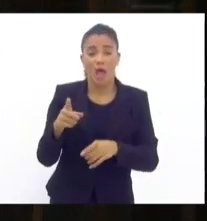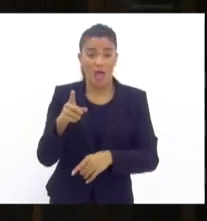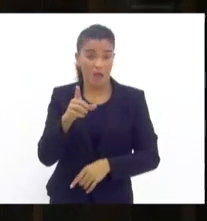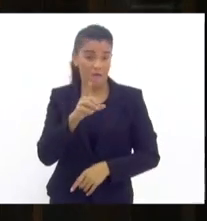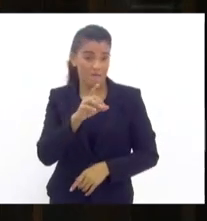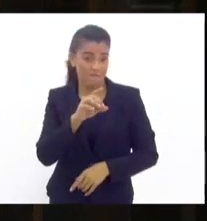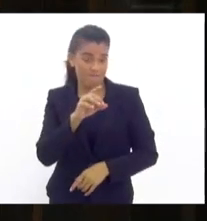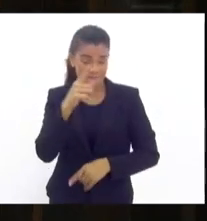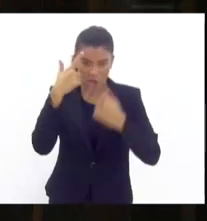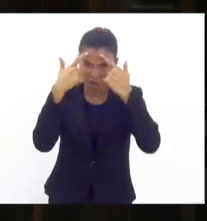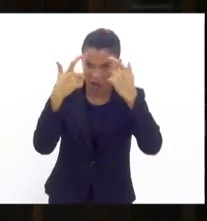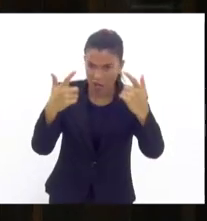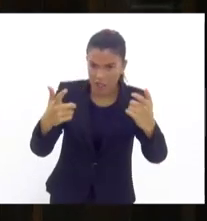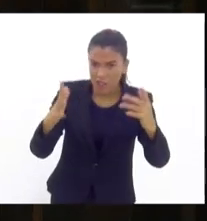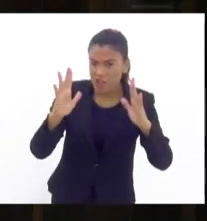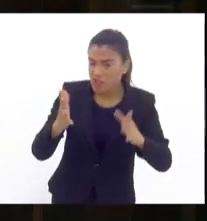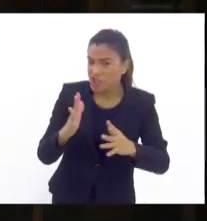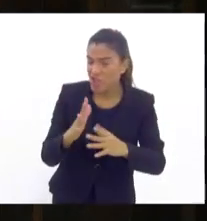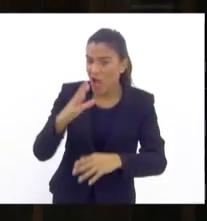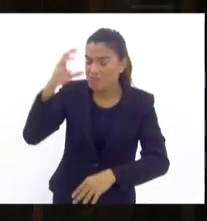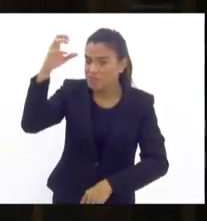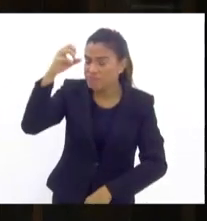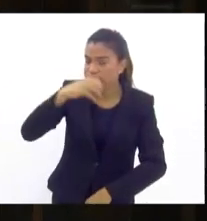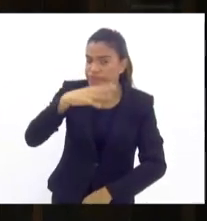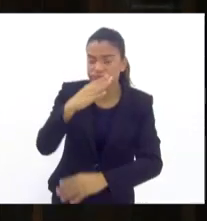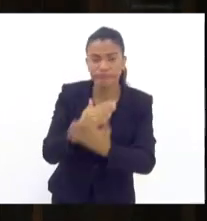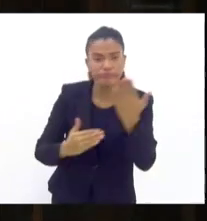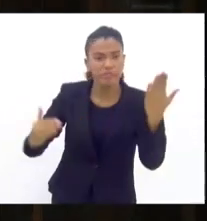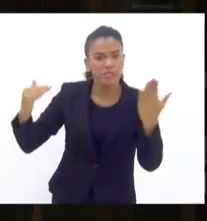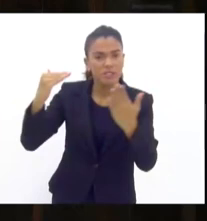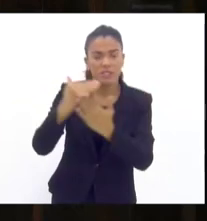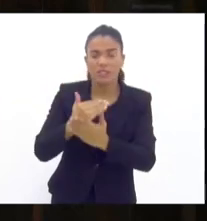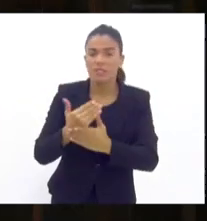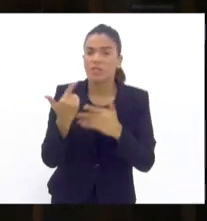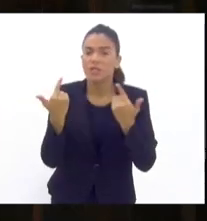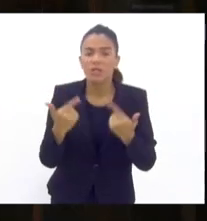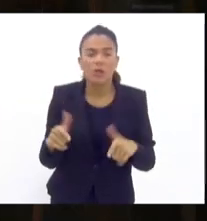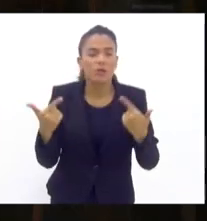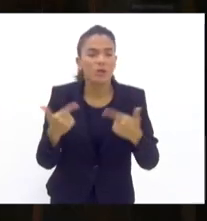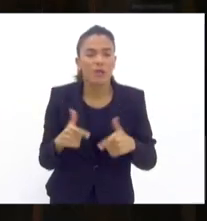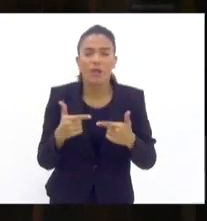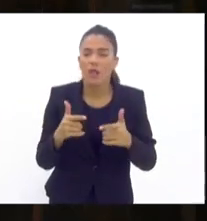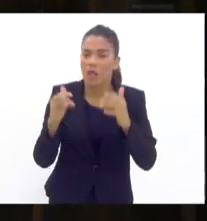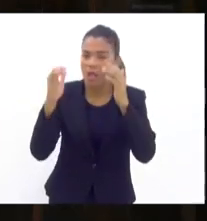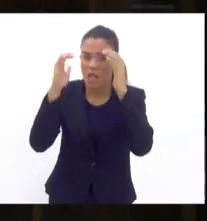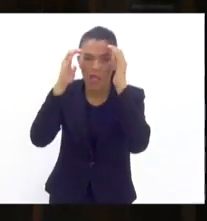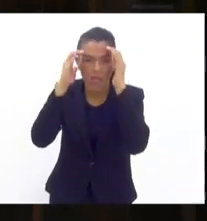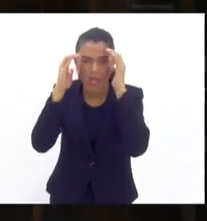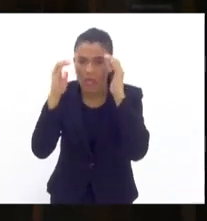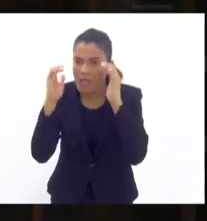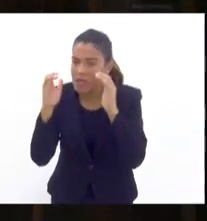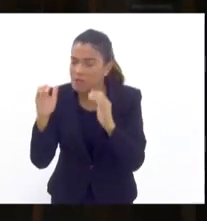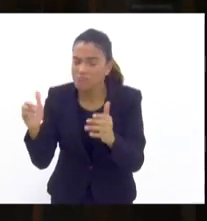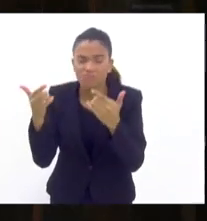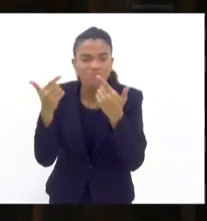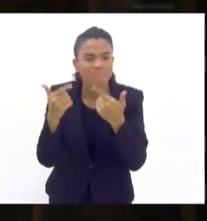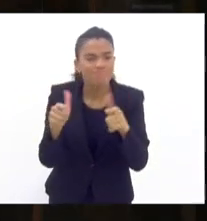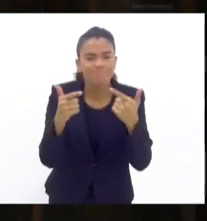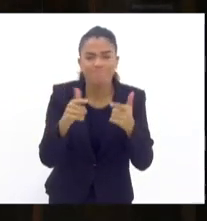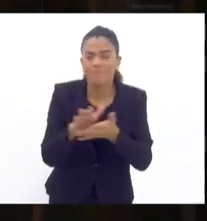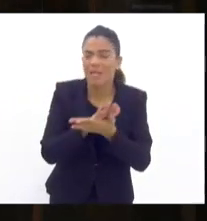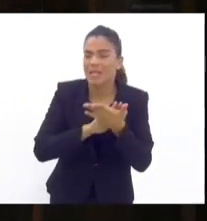um nível de brutalidade tremenda. Não tem mais respeito, não tem mais,